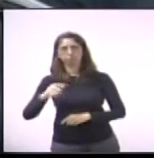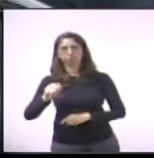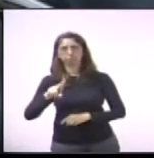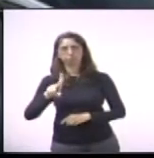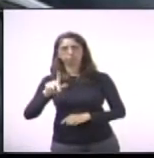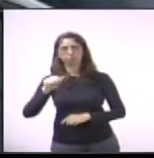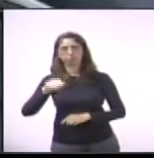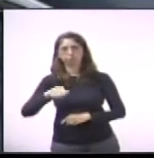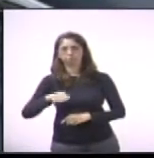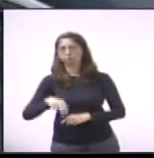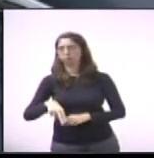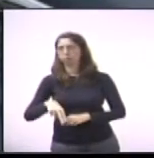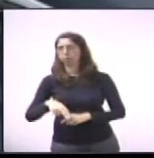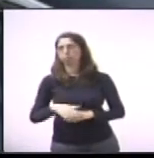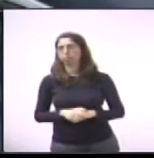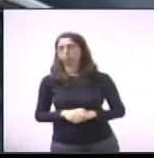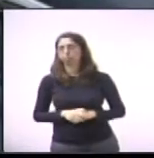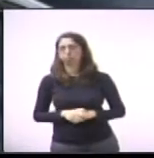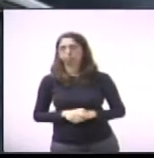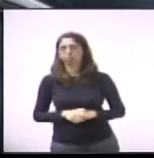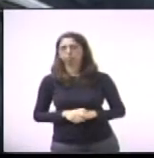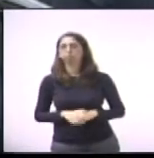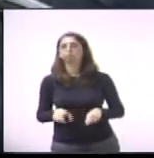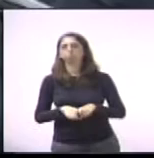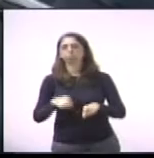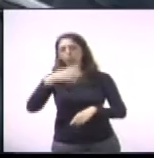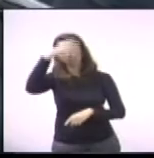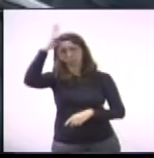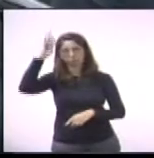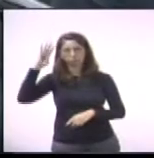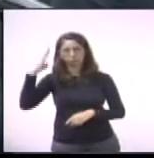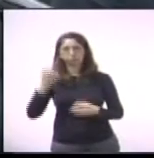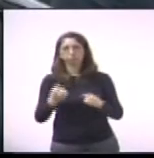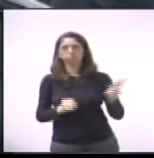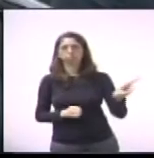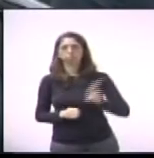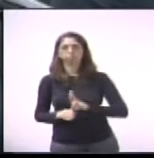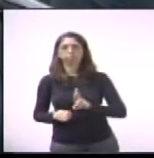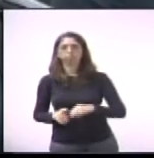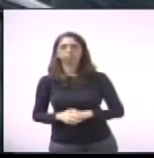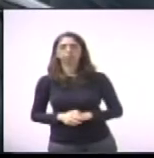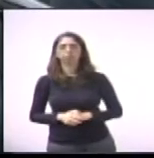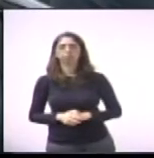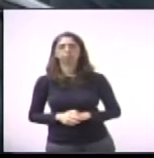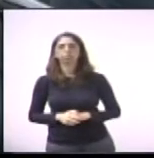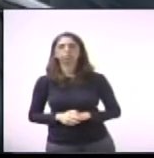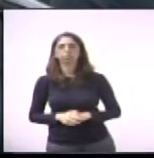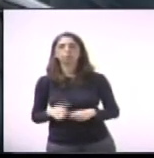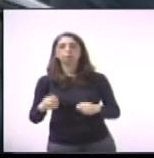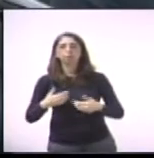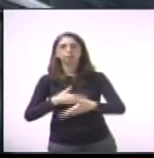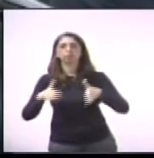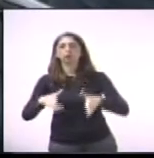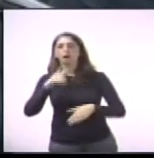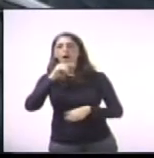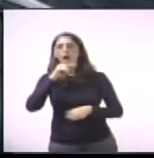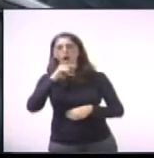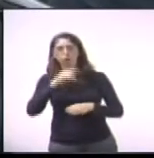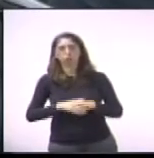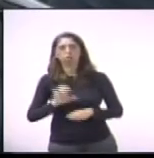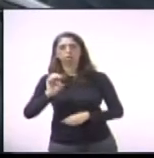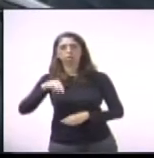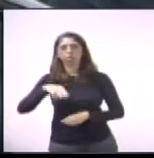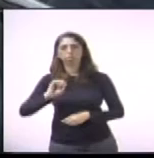295, da vereadora Ângela Duarte, requer informações Executivo quanto à troca de caixa d'água da EMEI